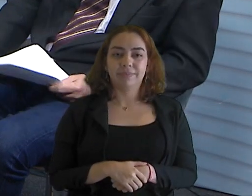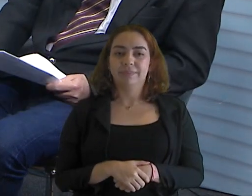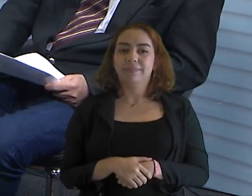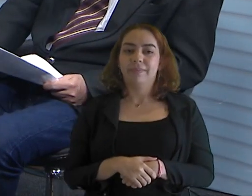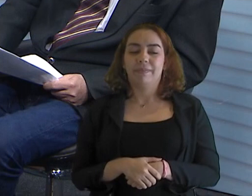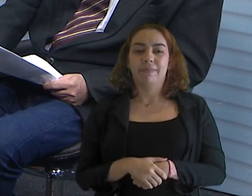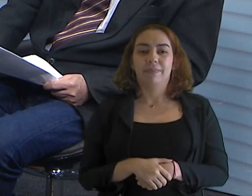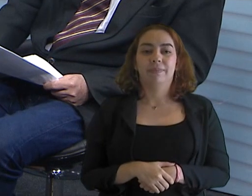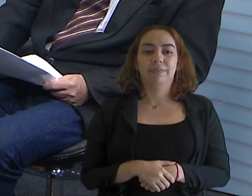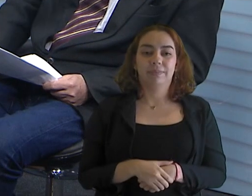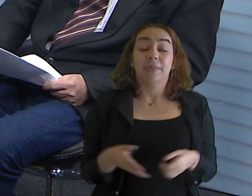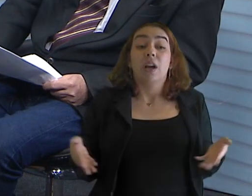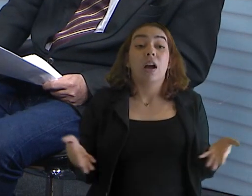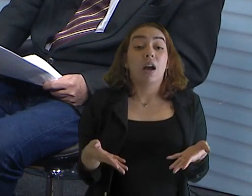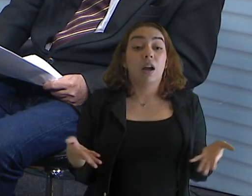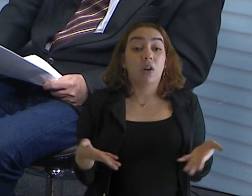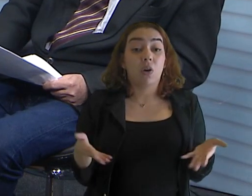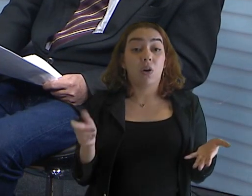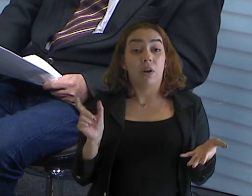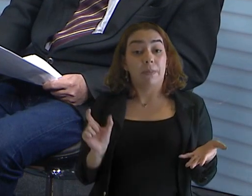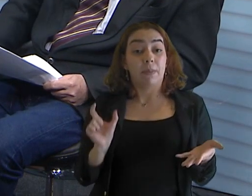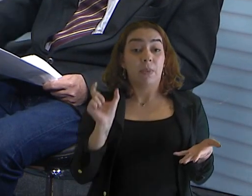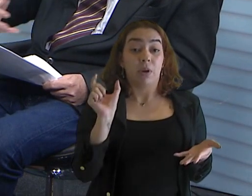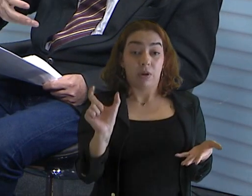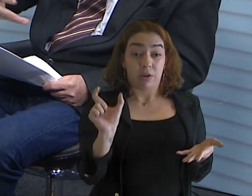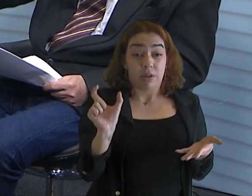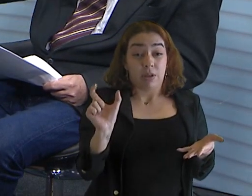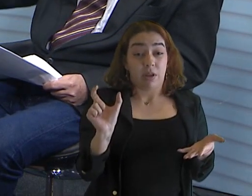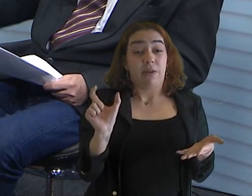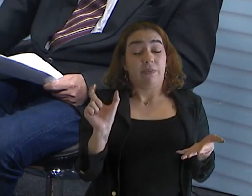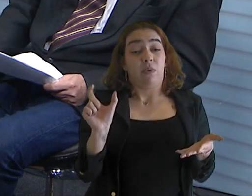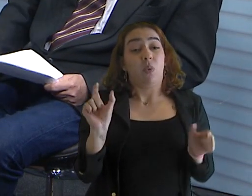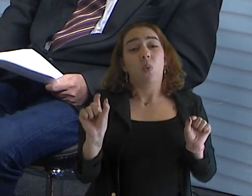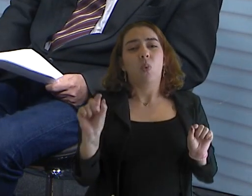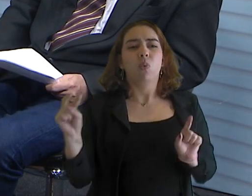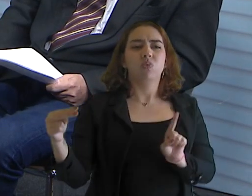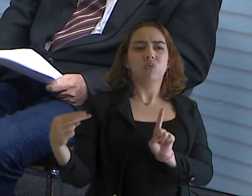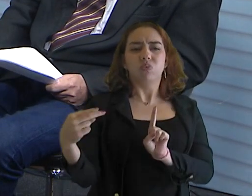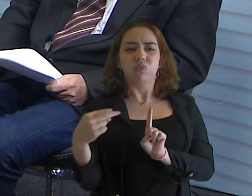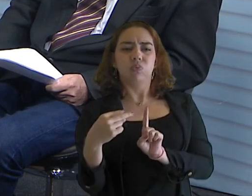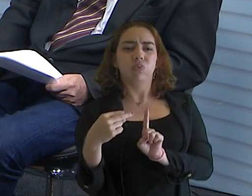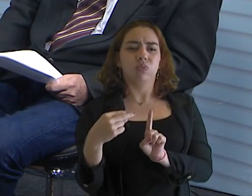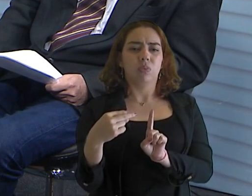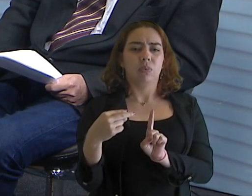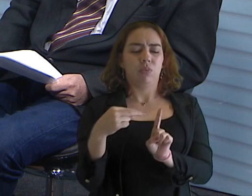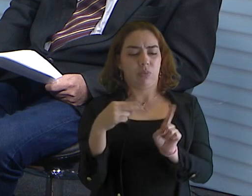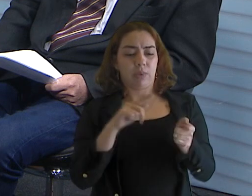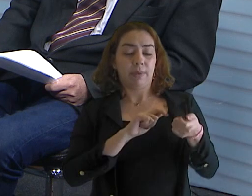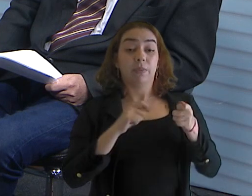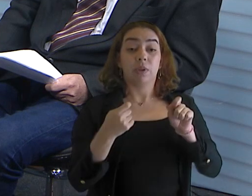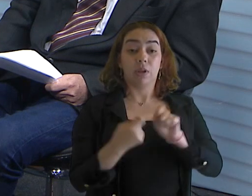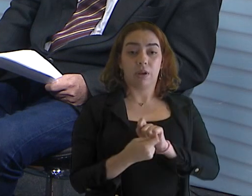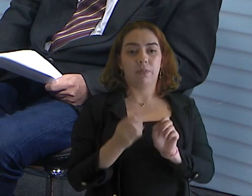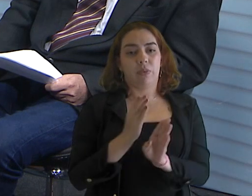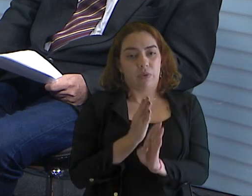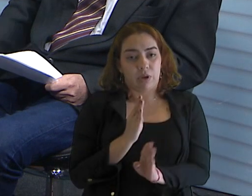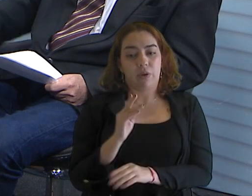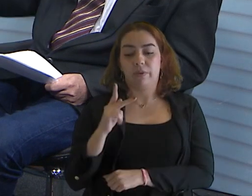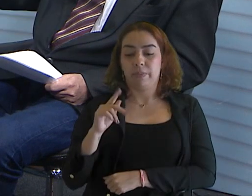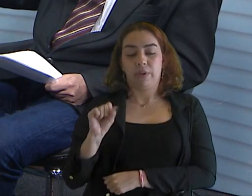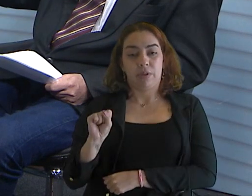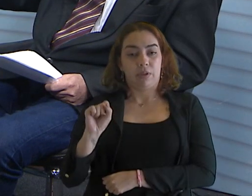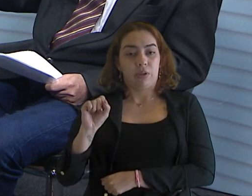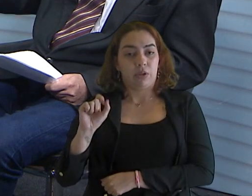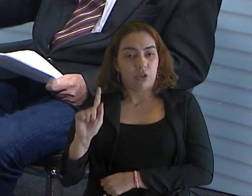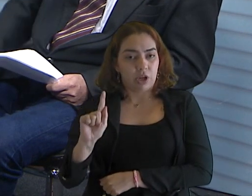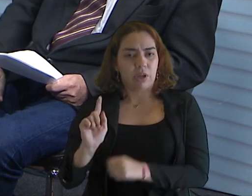ordem, né? Dos processos ESG, quer dizer, todo um trabalho das gestões, em todos os sentidos de sustentabilidade. Sustentabilidade é uma